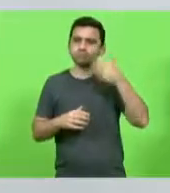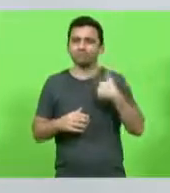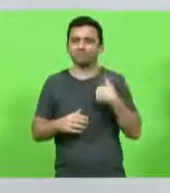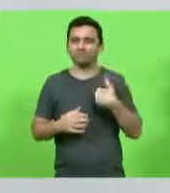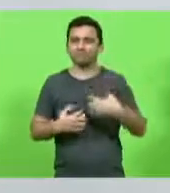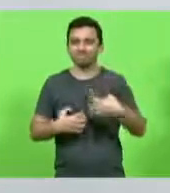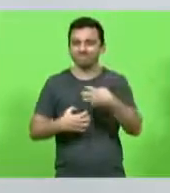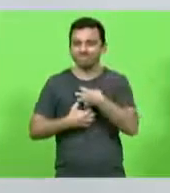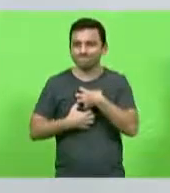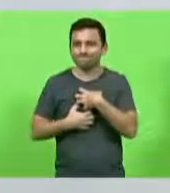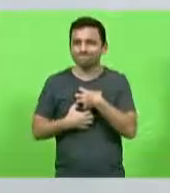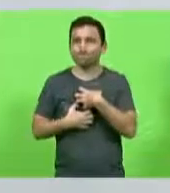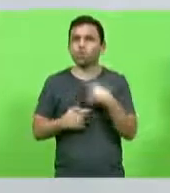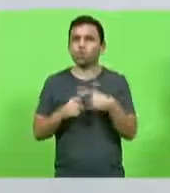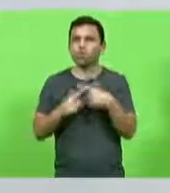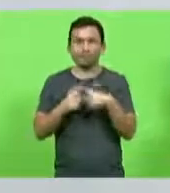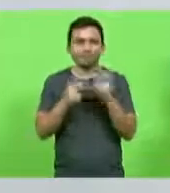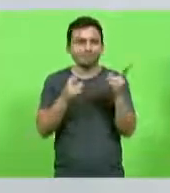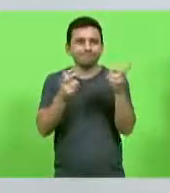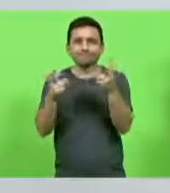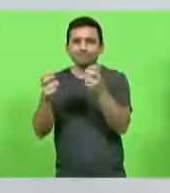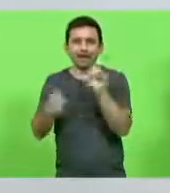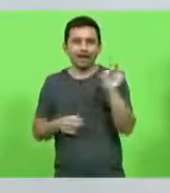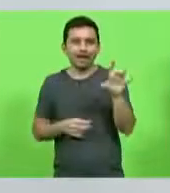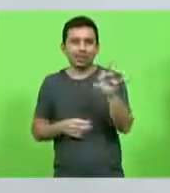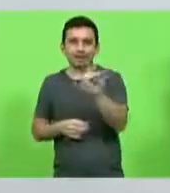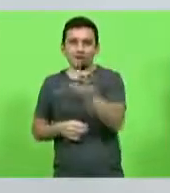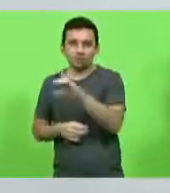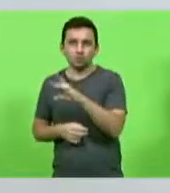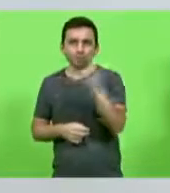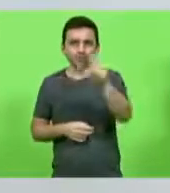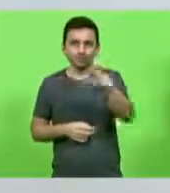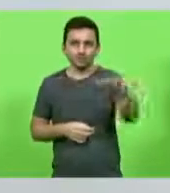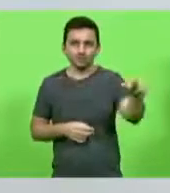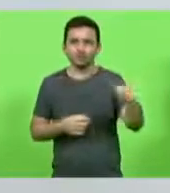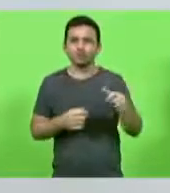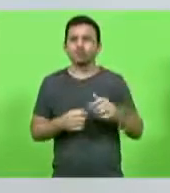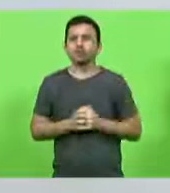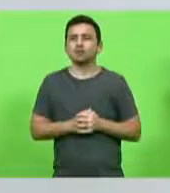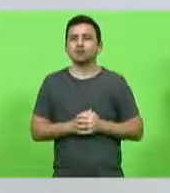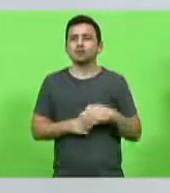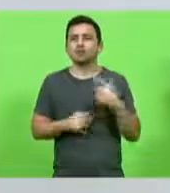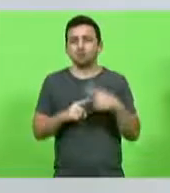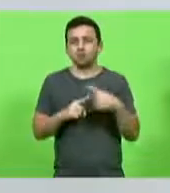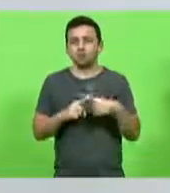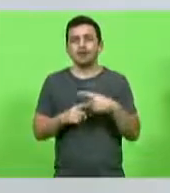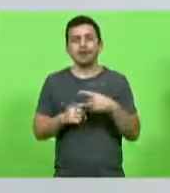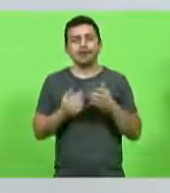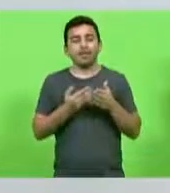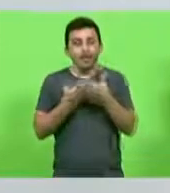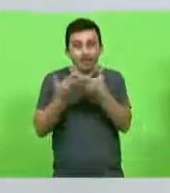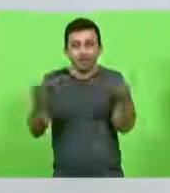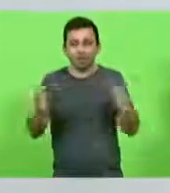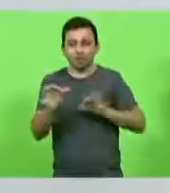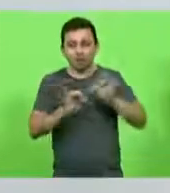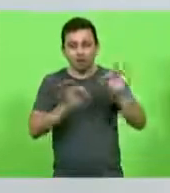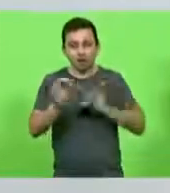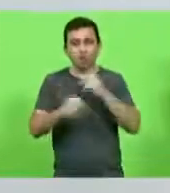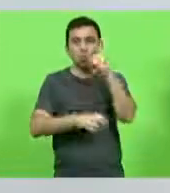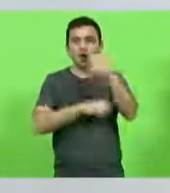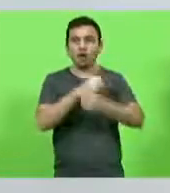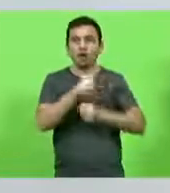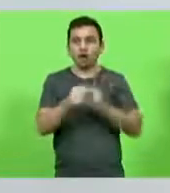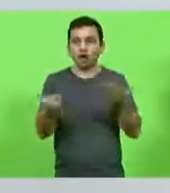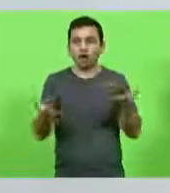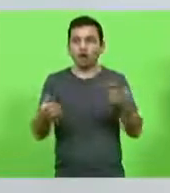compadeci, porque vimos no olhar de cada pescador, a frustração no coração, porque se prepararam, investiram, e